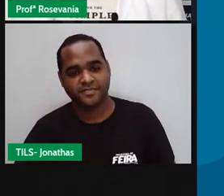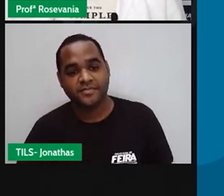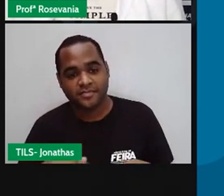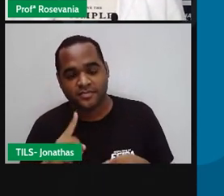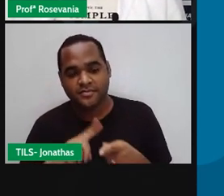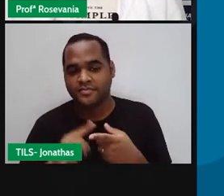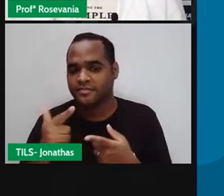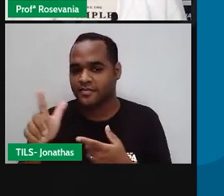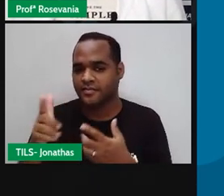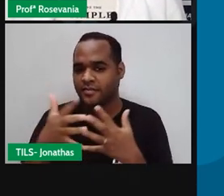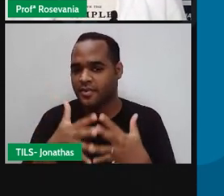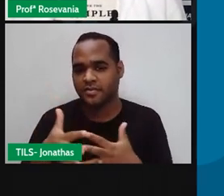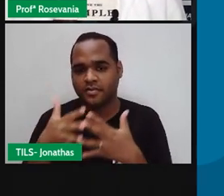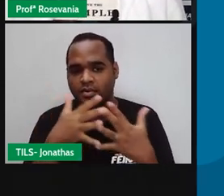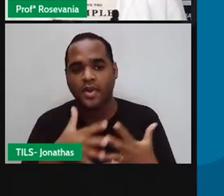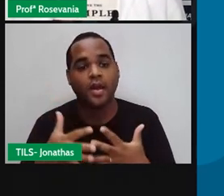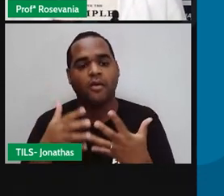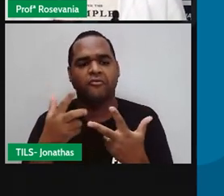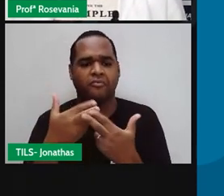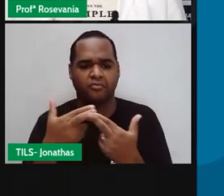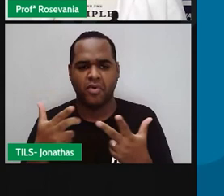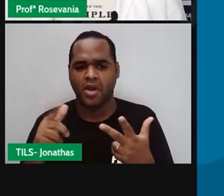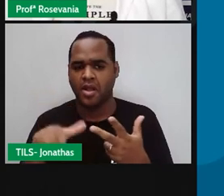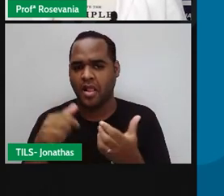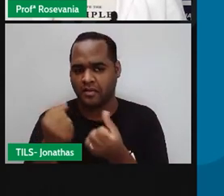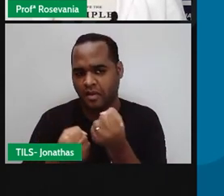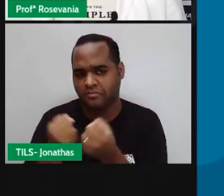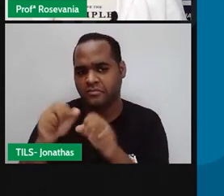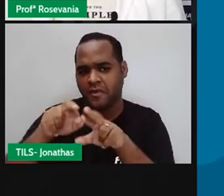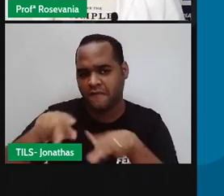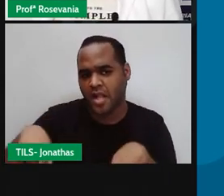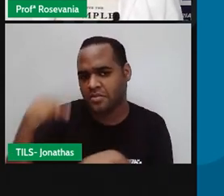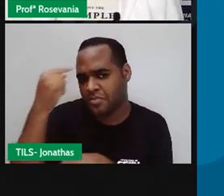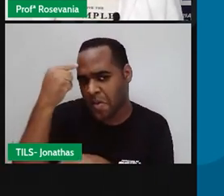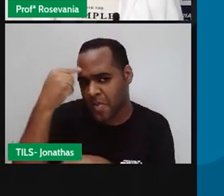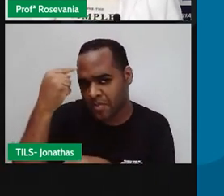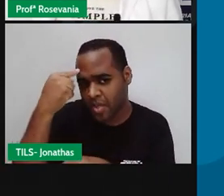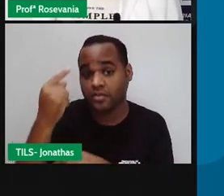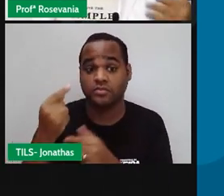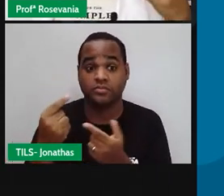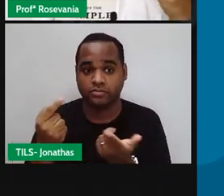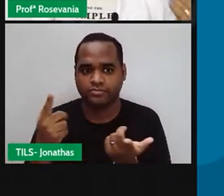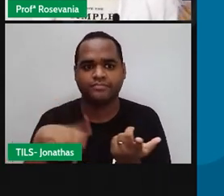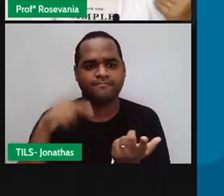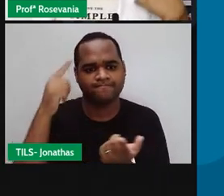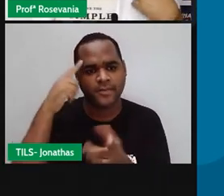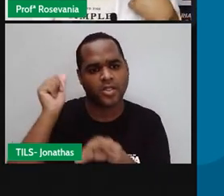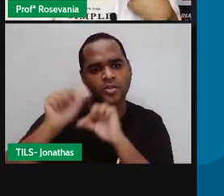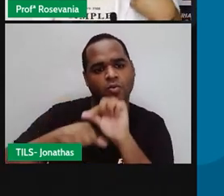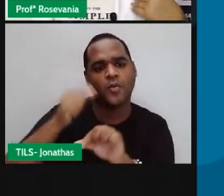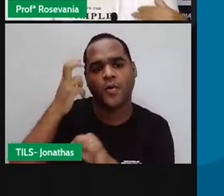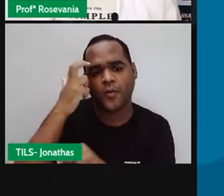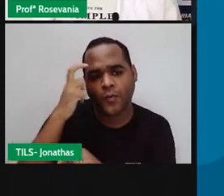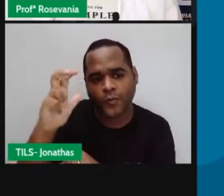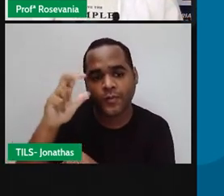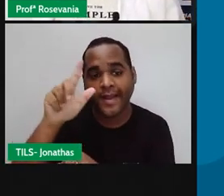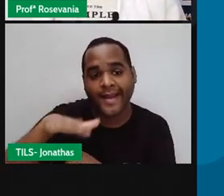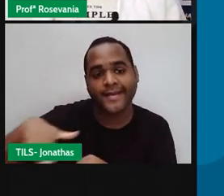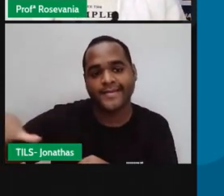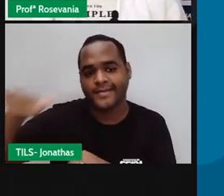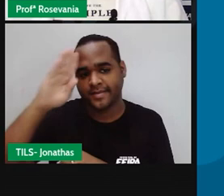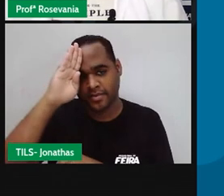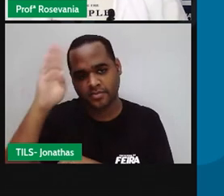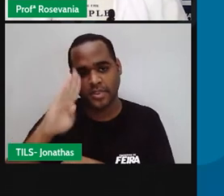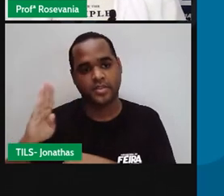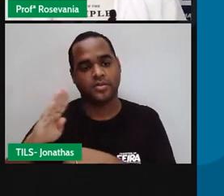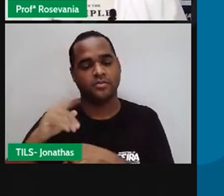está engateando muito, mas de qualquer forma, infelizmente, a gente ainda precisa mudar, né, a cultura do nosso país, que é